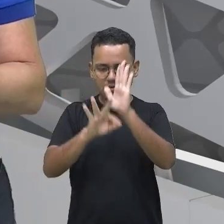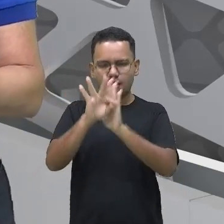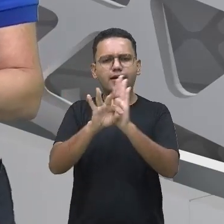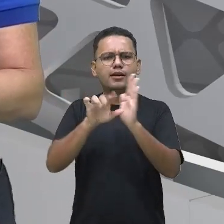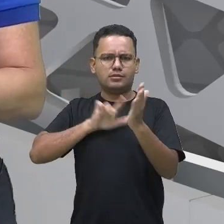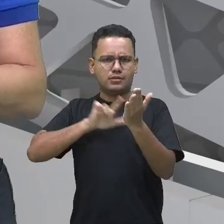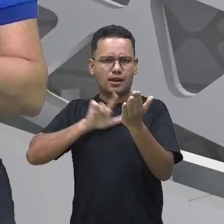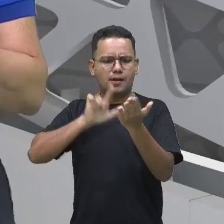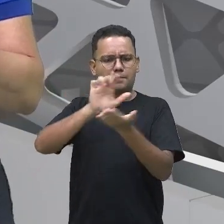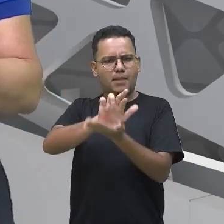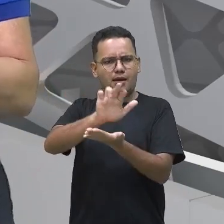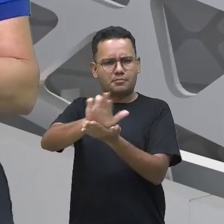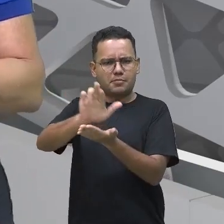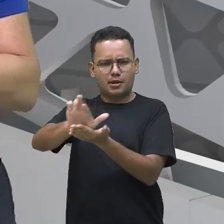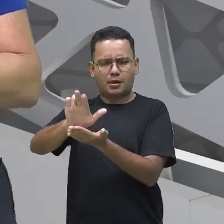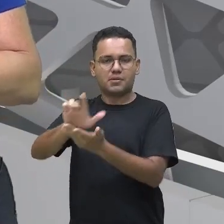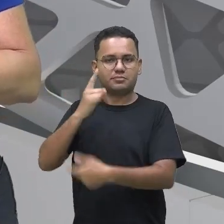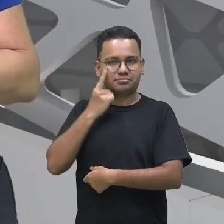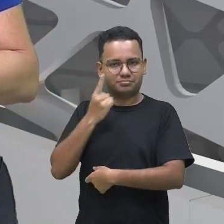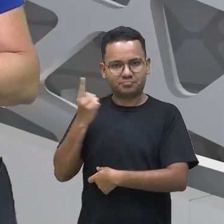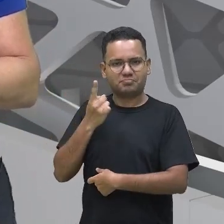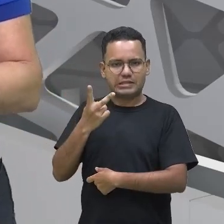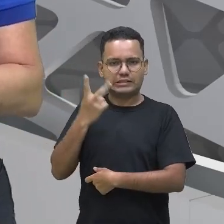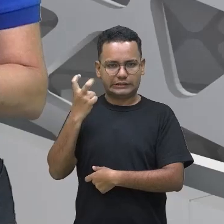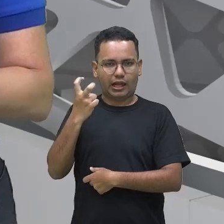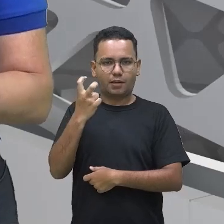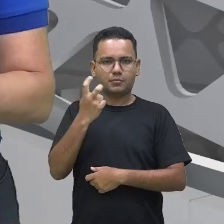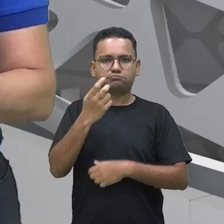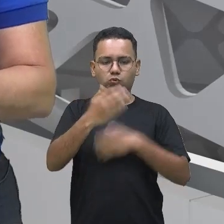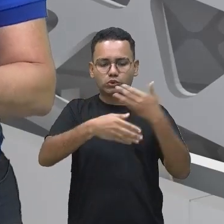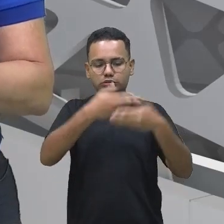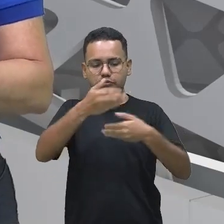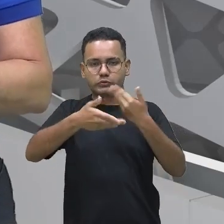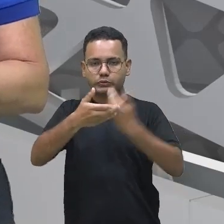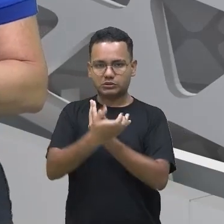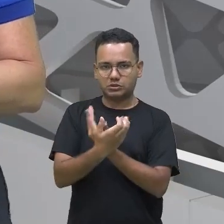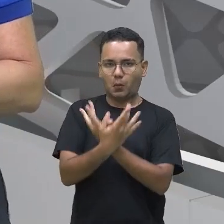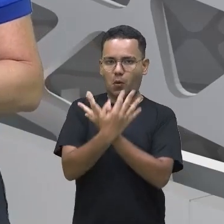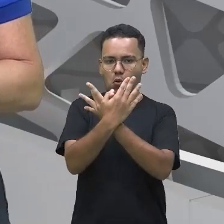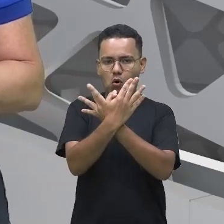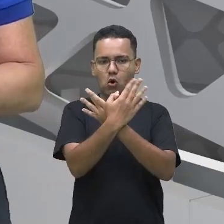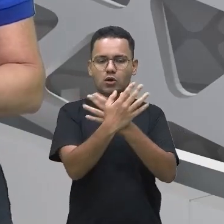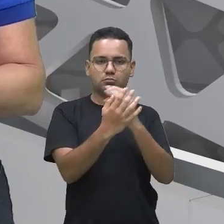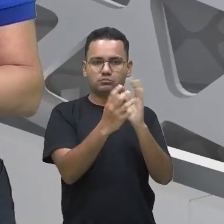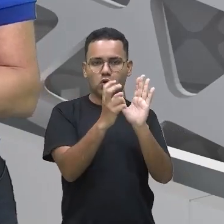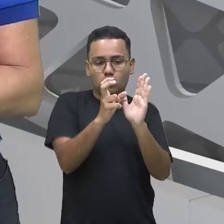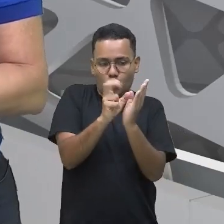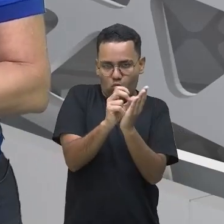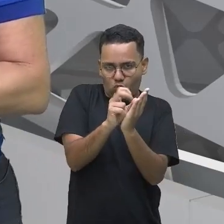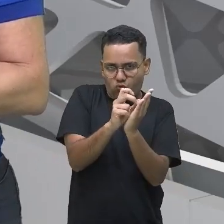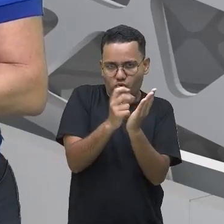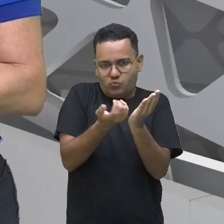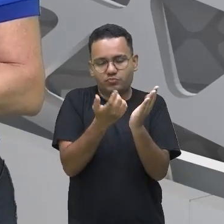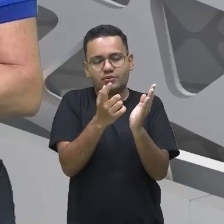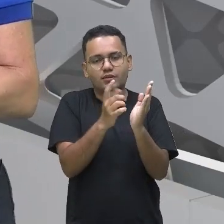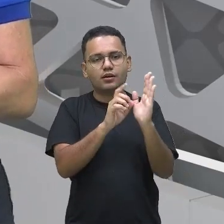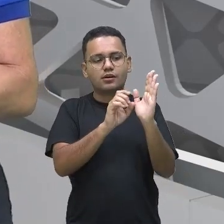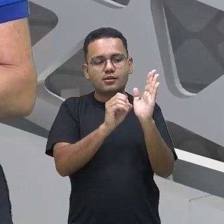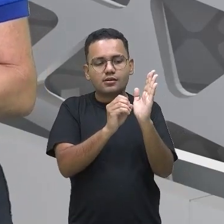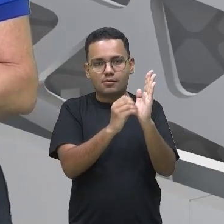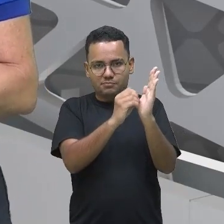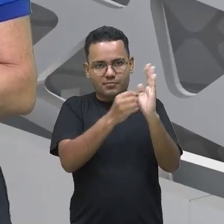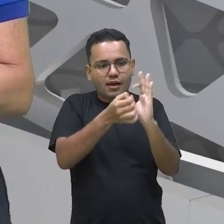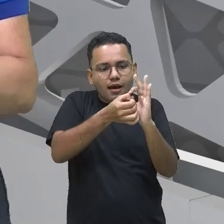ciclo, desde o nascimento da borboleta e suas transformações até a fase